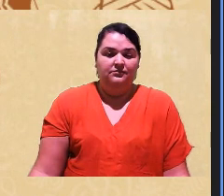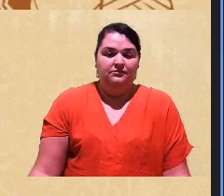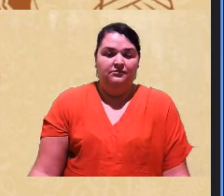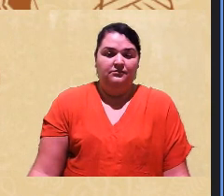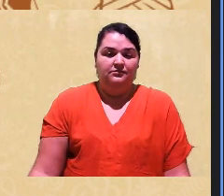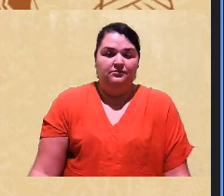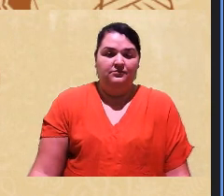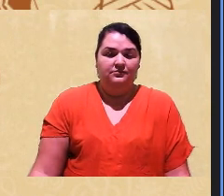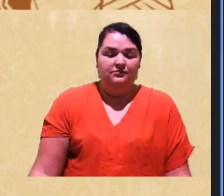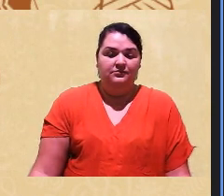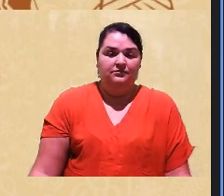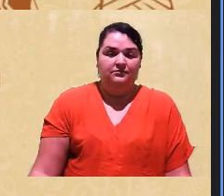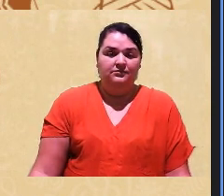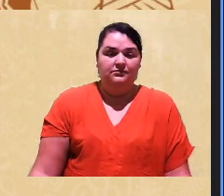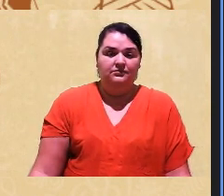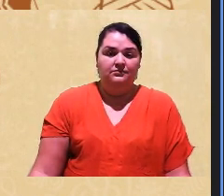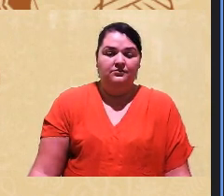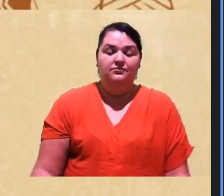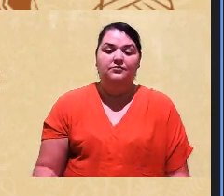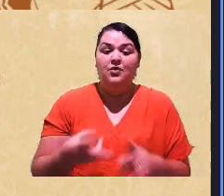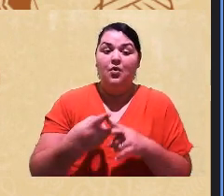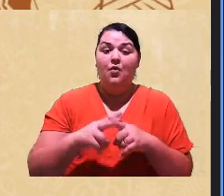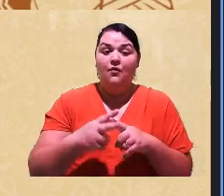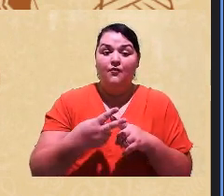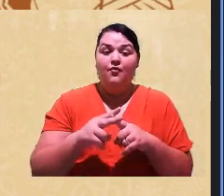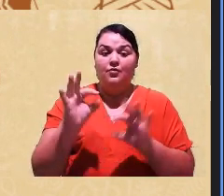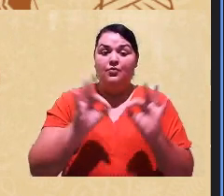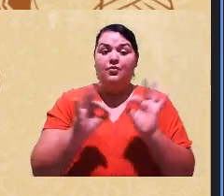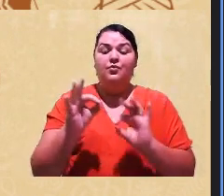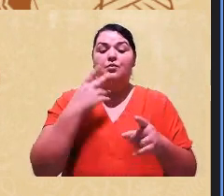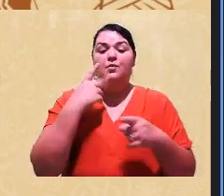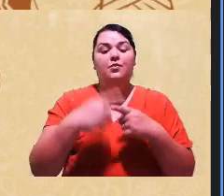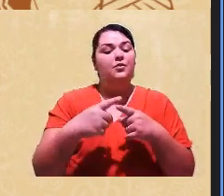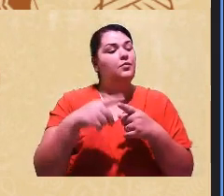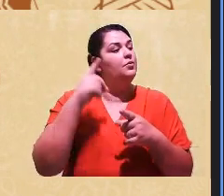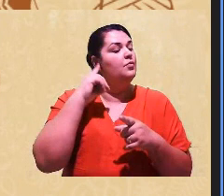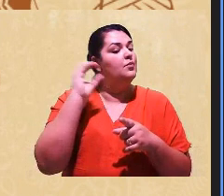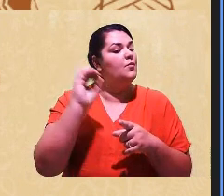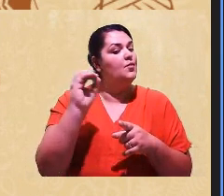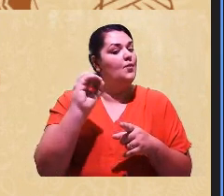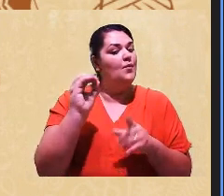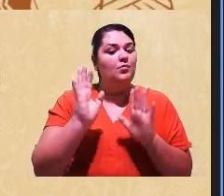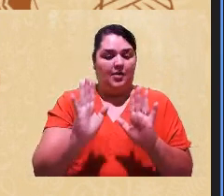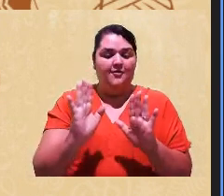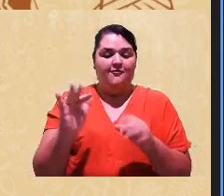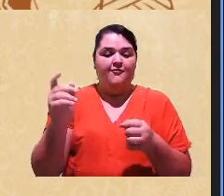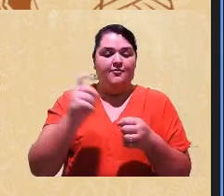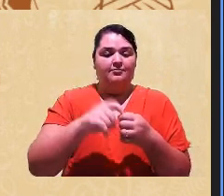Oi, só um minutinho que eu tô tentando identificar aqui o porquê que o som não tá passando, tá bom?